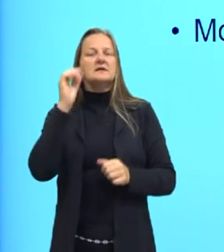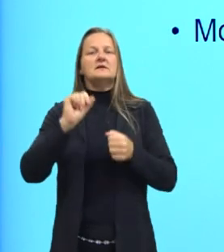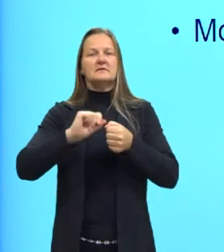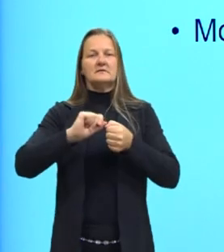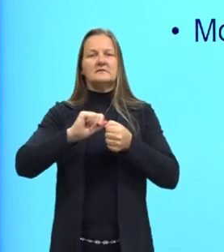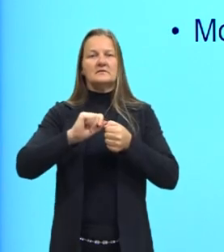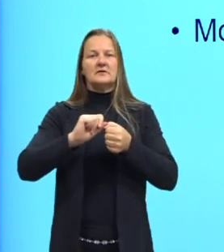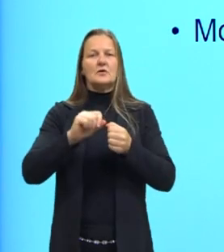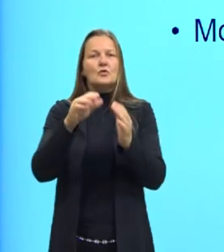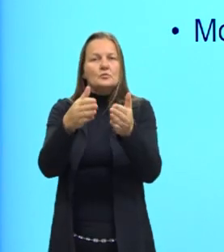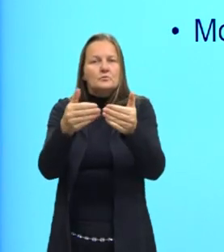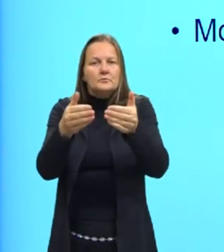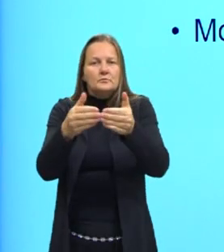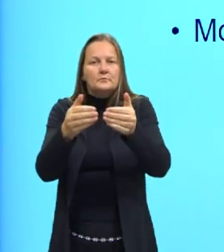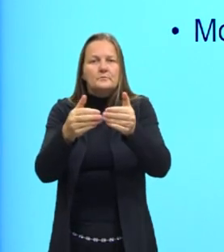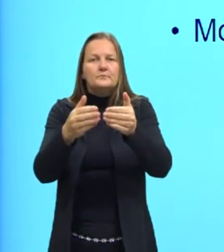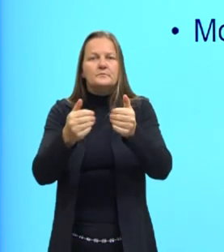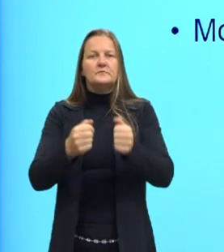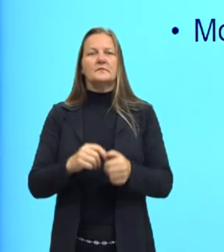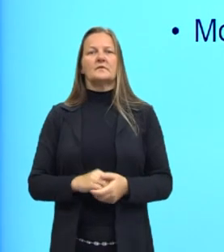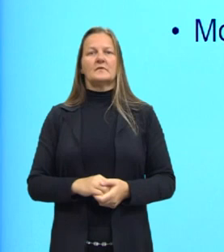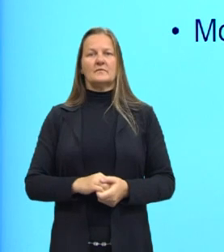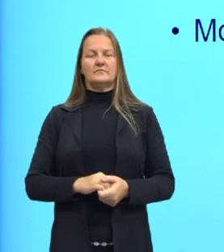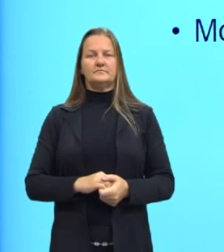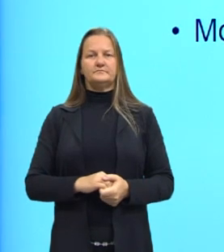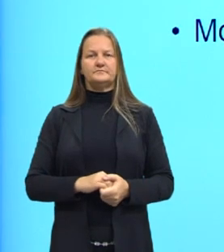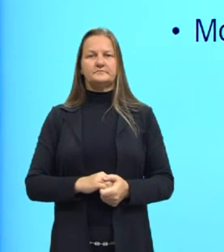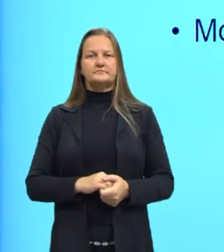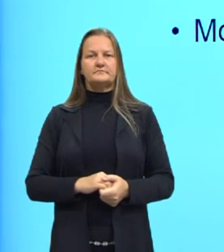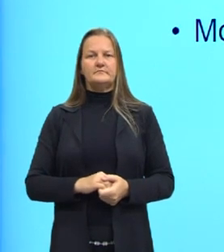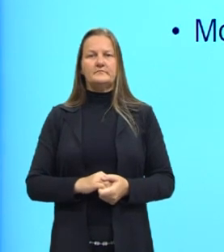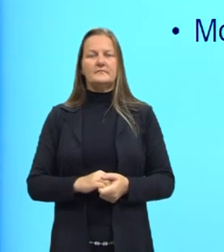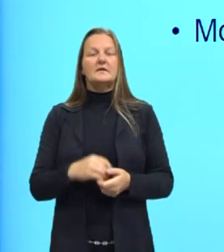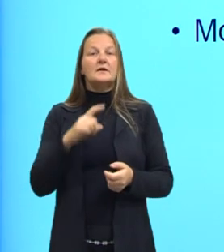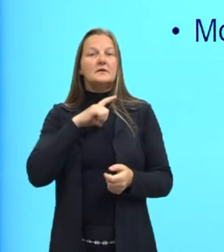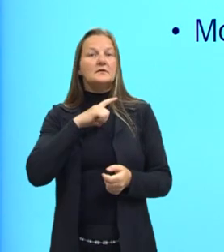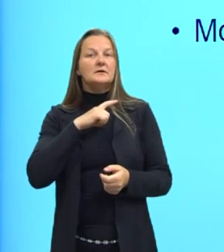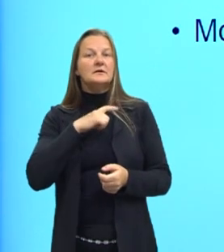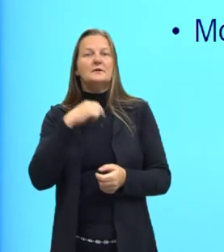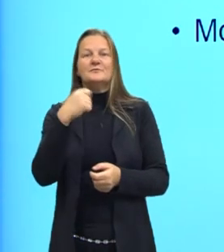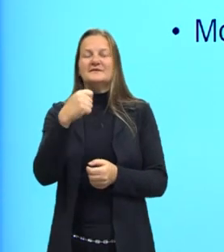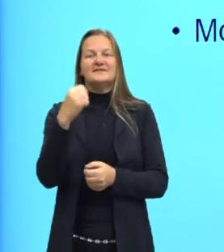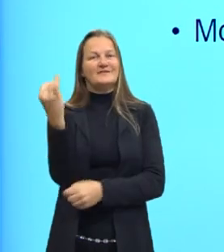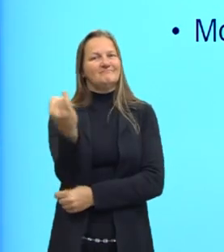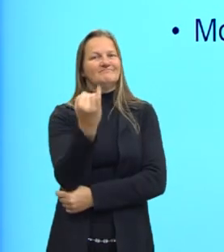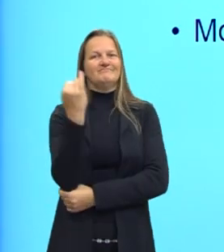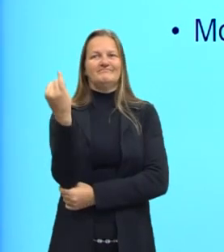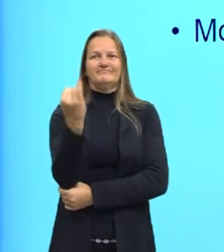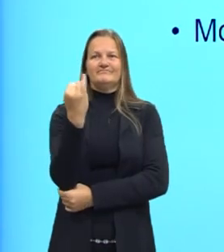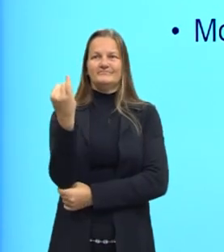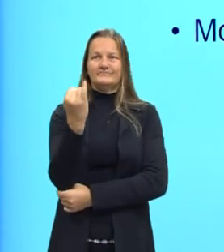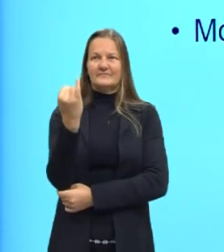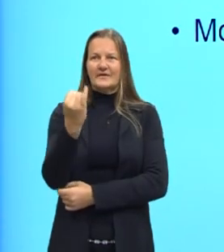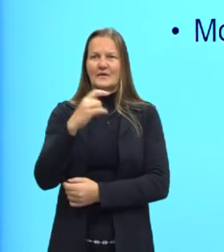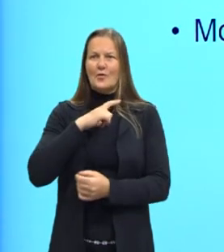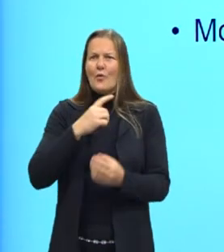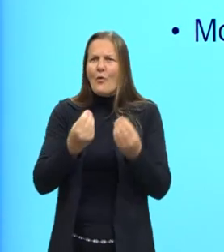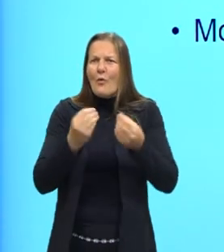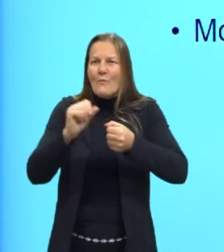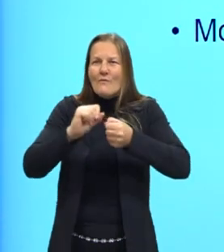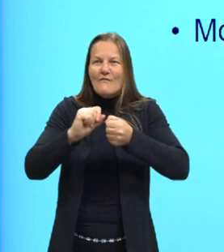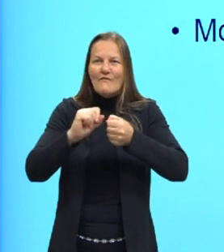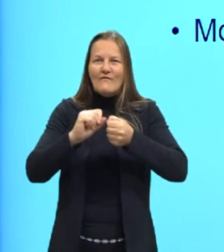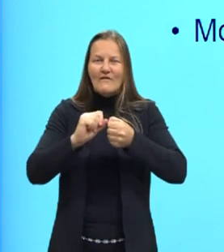solicitada, a variável que está sendo solicitada. Então, é super importante listar essas